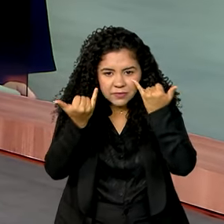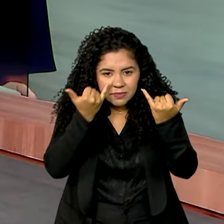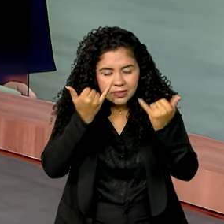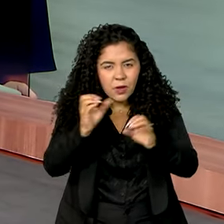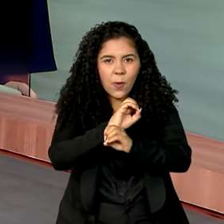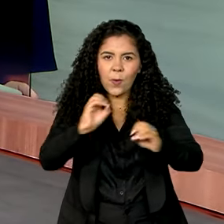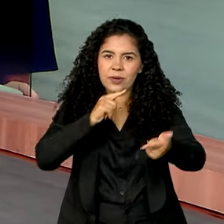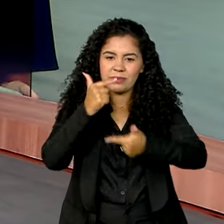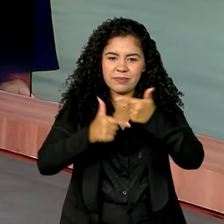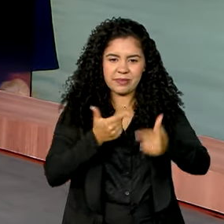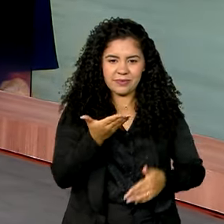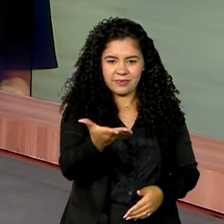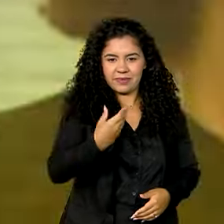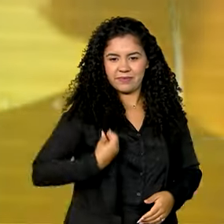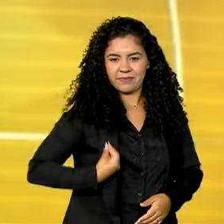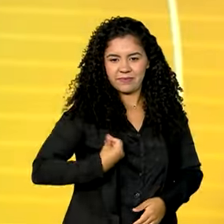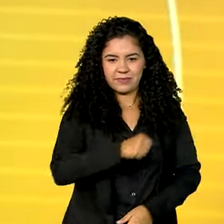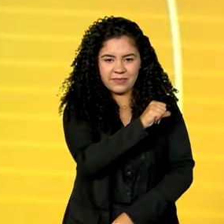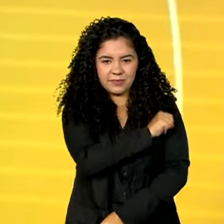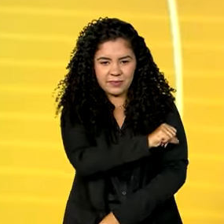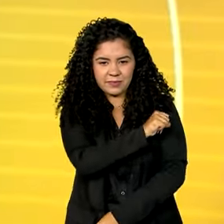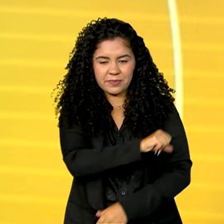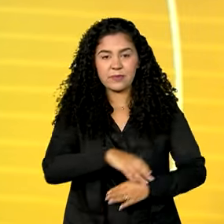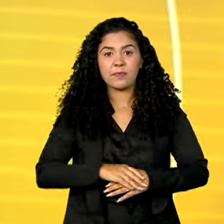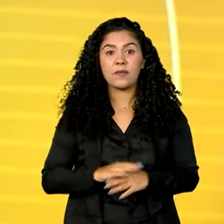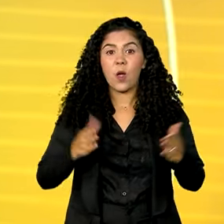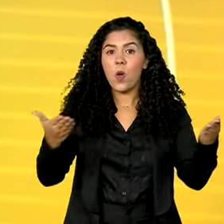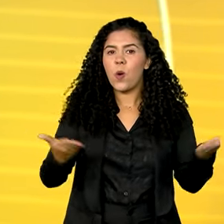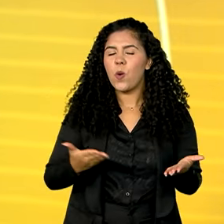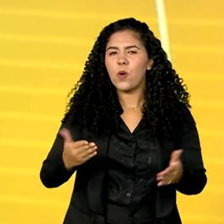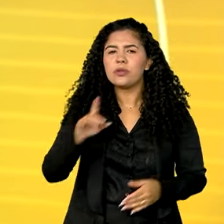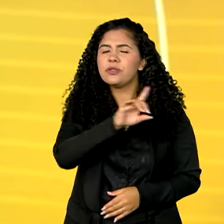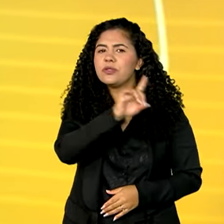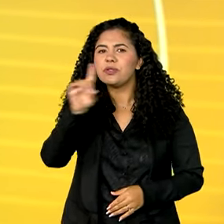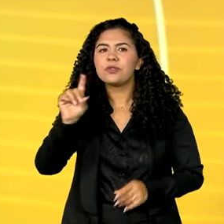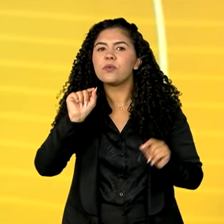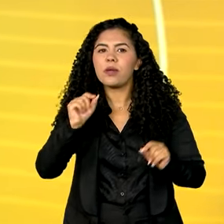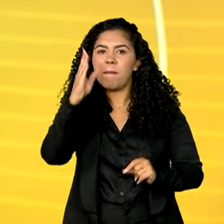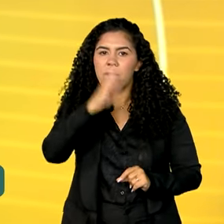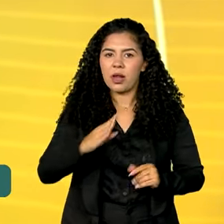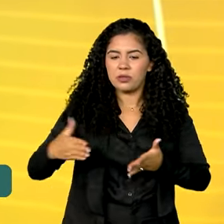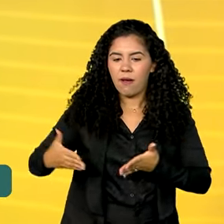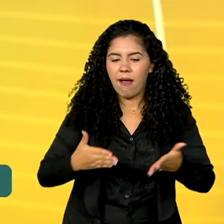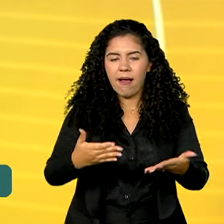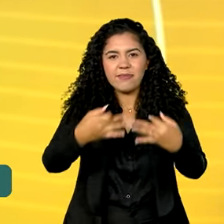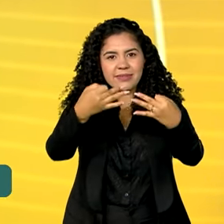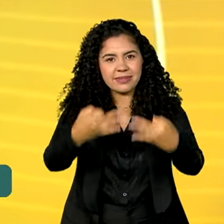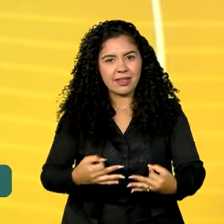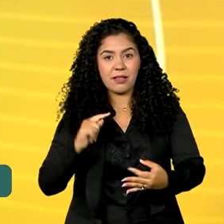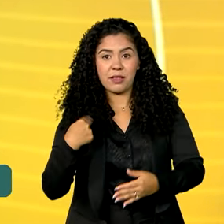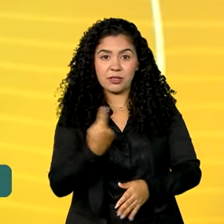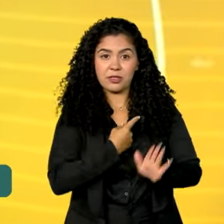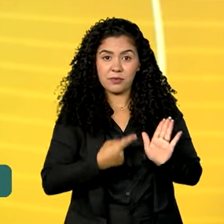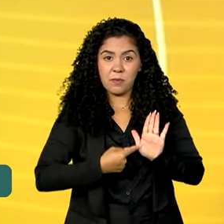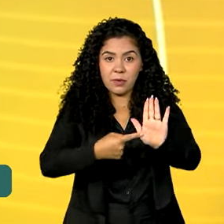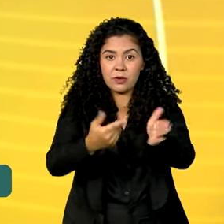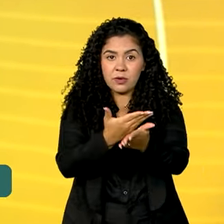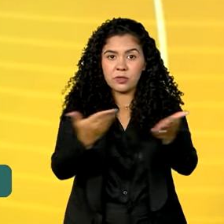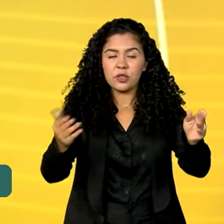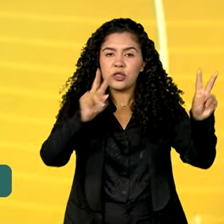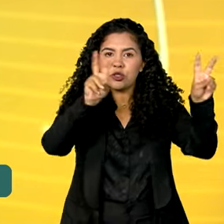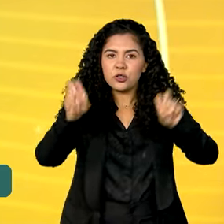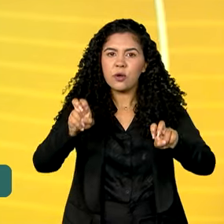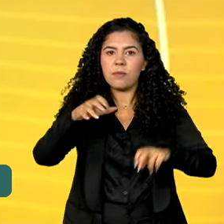trabalho para você no Rio de Janeiro. E hoje, dia do nosso quadro Brasil no Rumo Certo, nós vamos falar sobre o crescimento